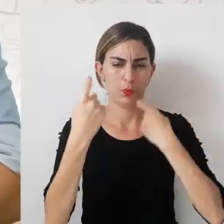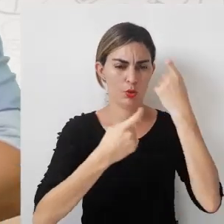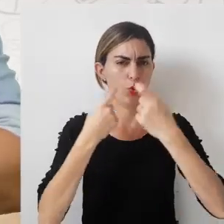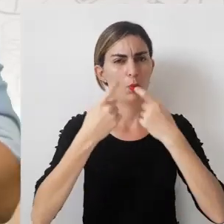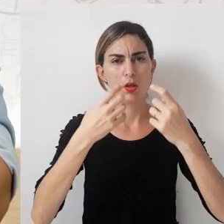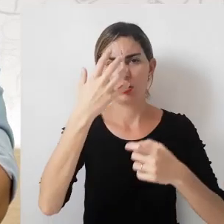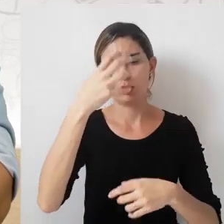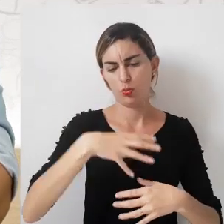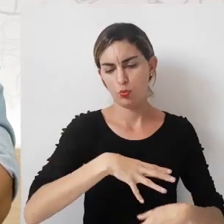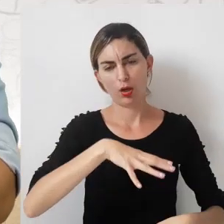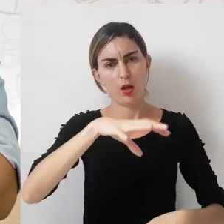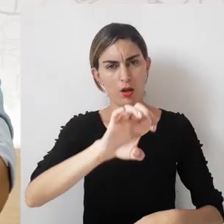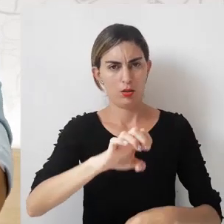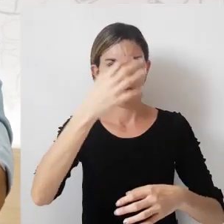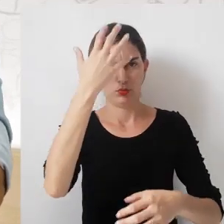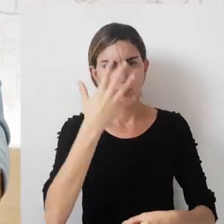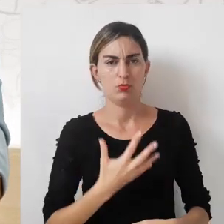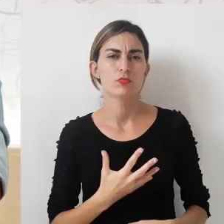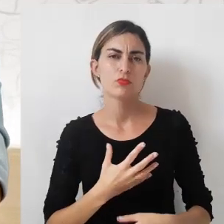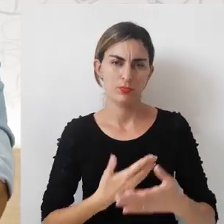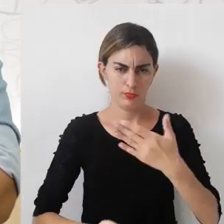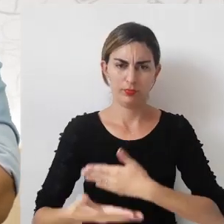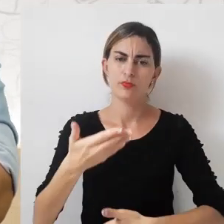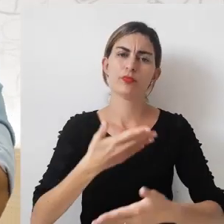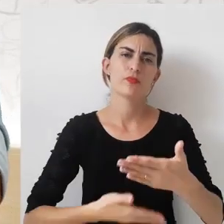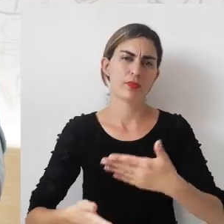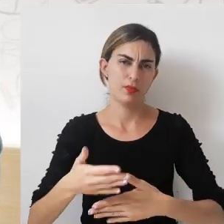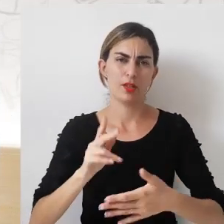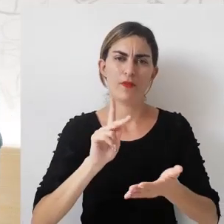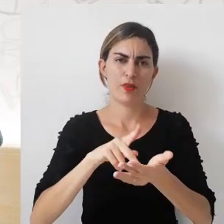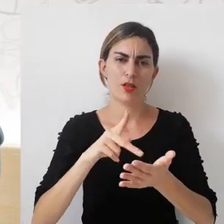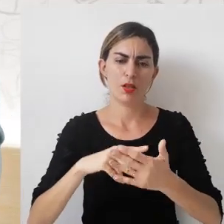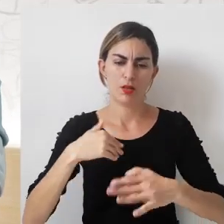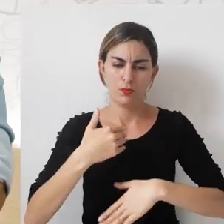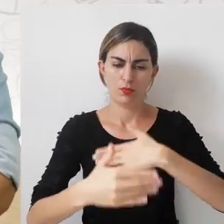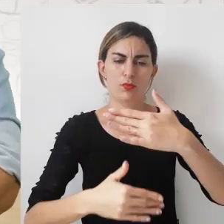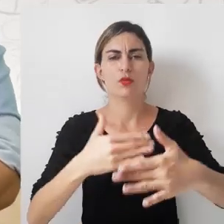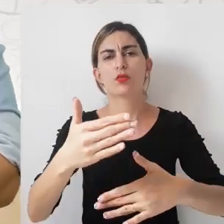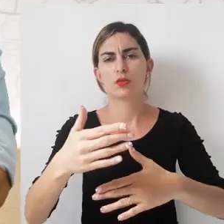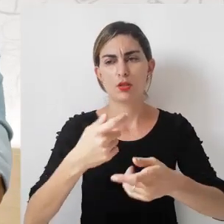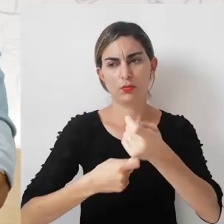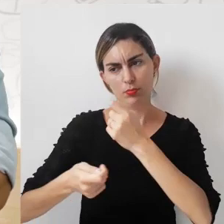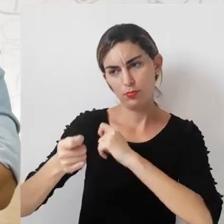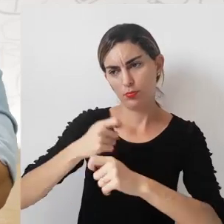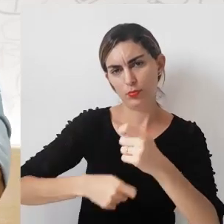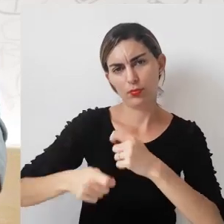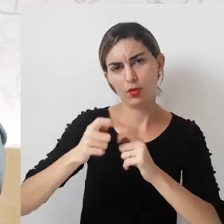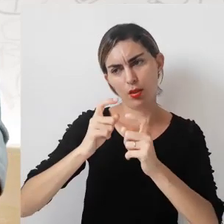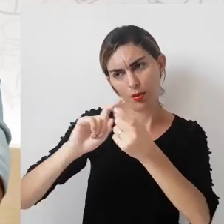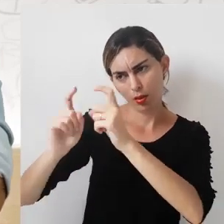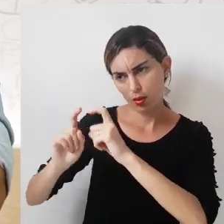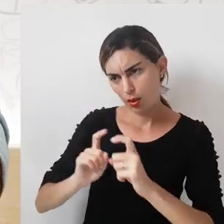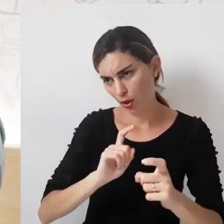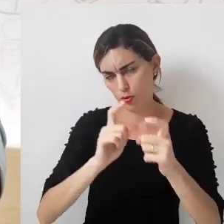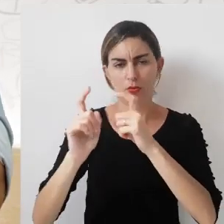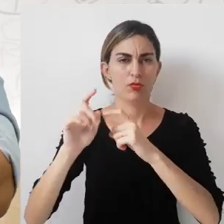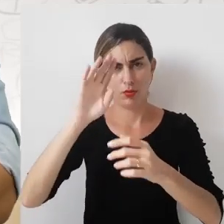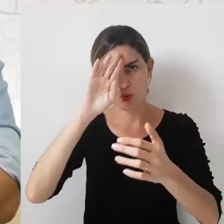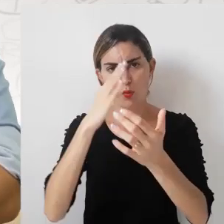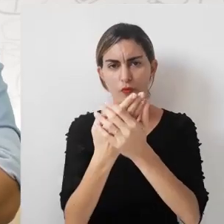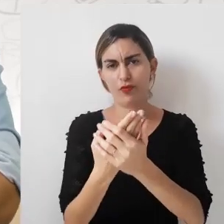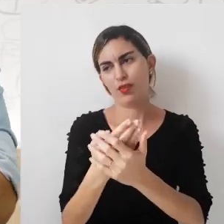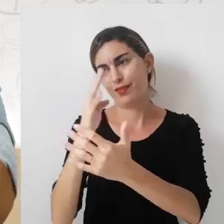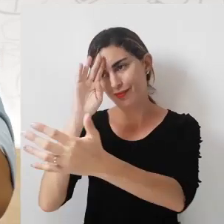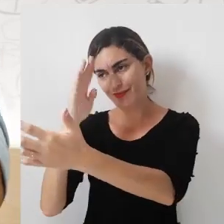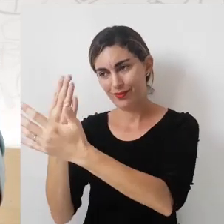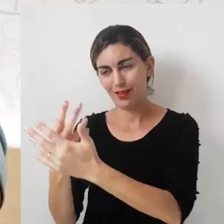as preocupações éticas que norteiam, de fato, um verdadeiro processo de negociação confiável para